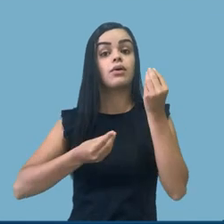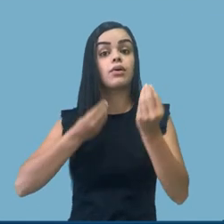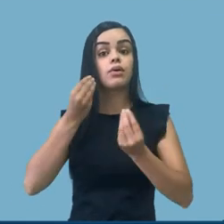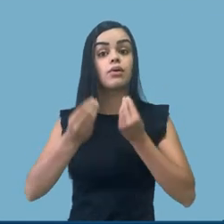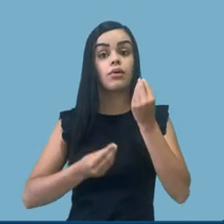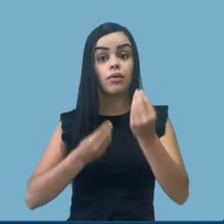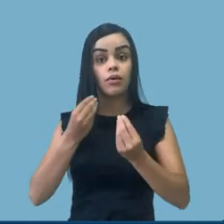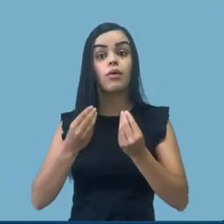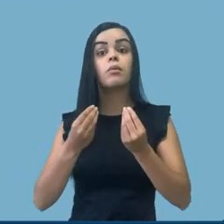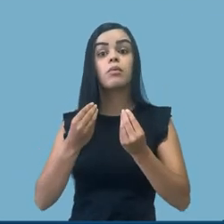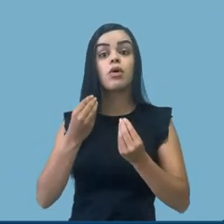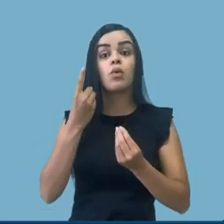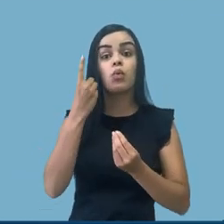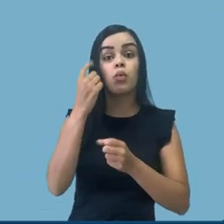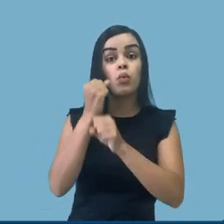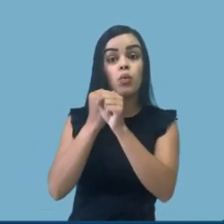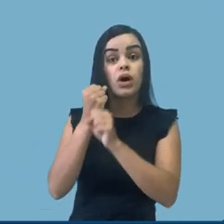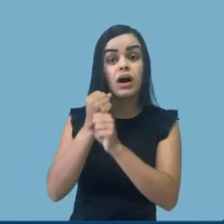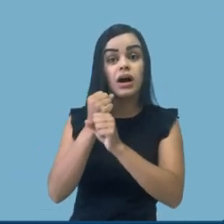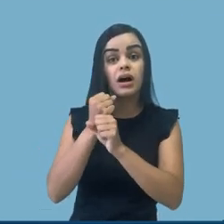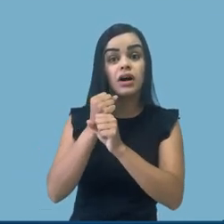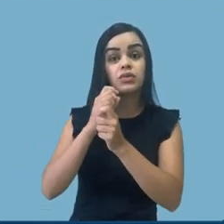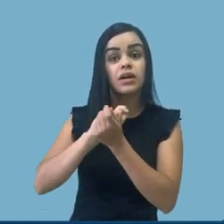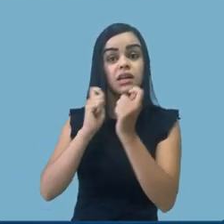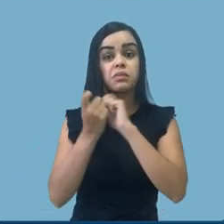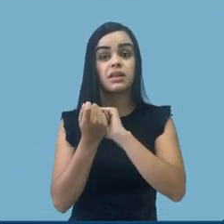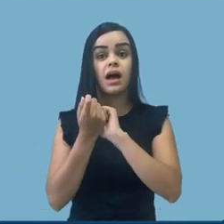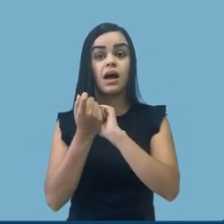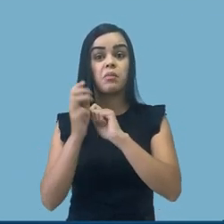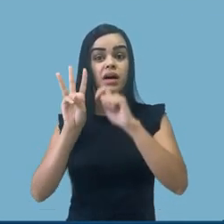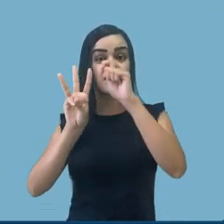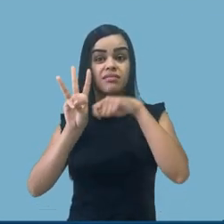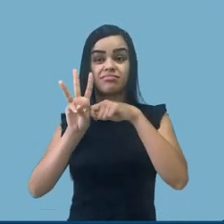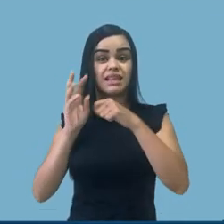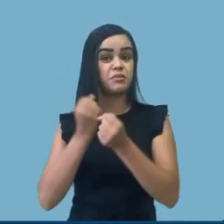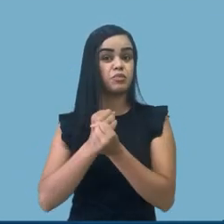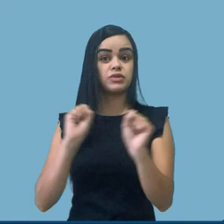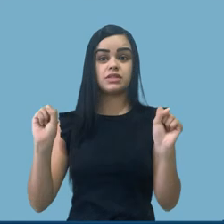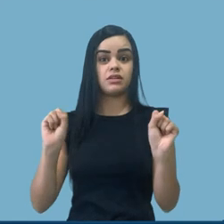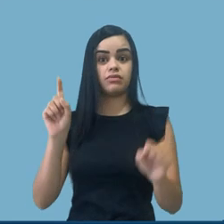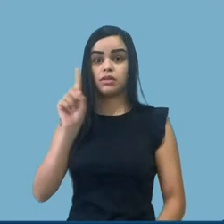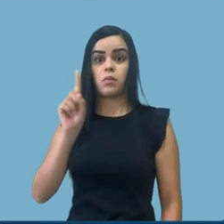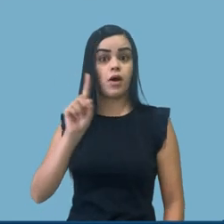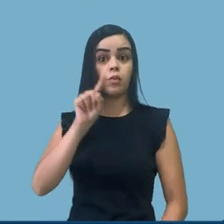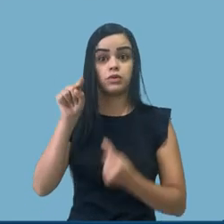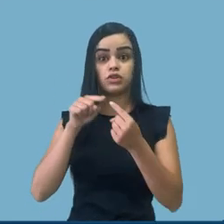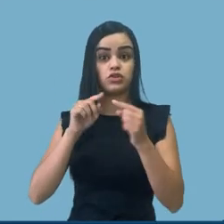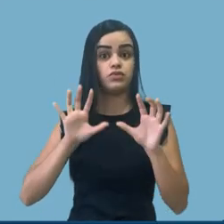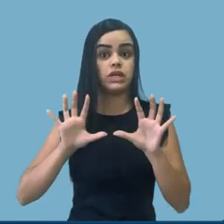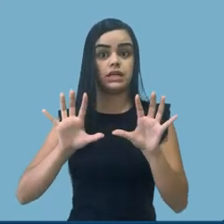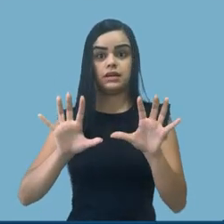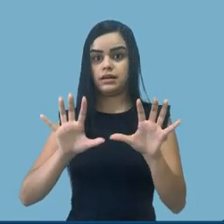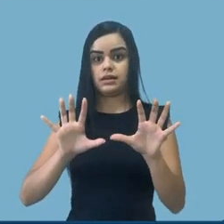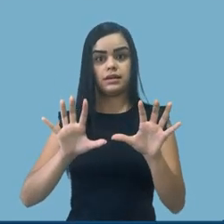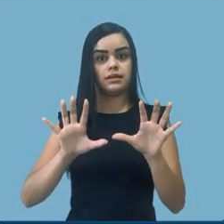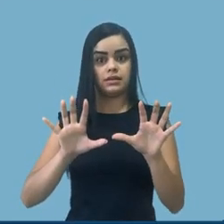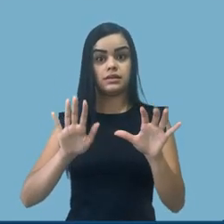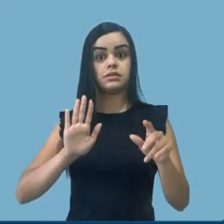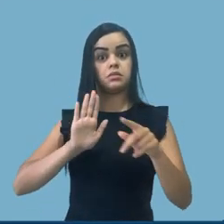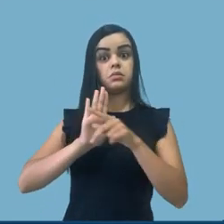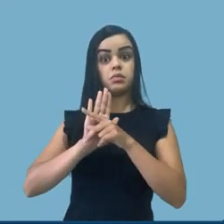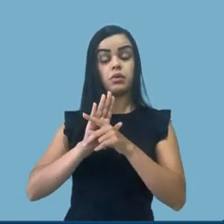cumprir um ano em três meses. Não é essa a intenção. Nunca foi cobrado de ninguém em relação